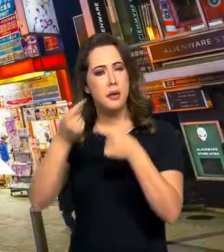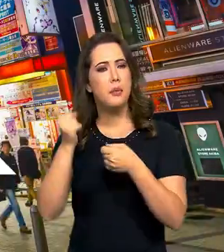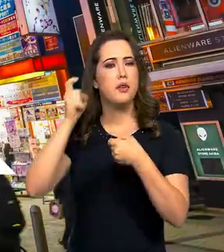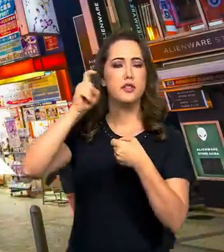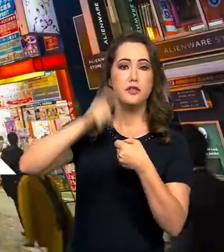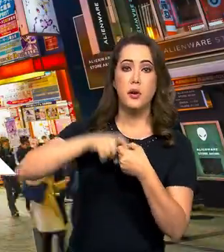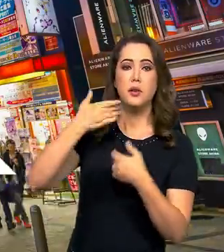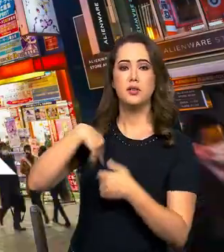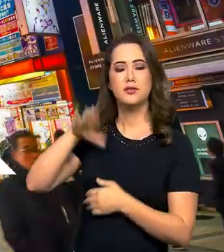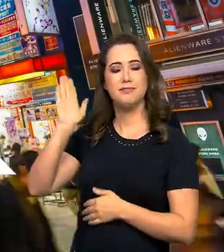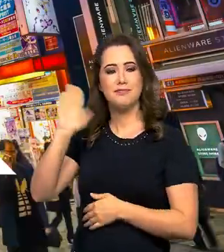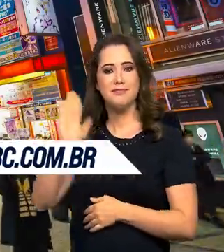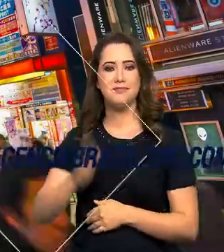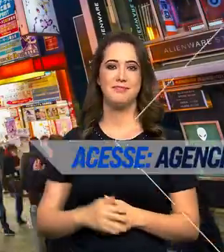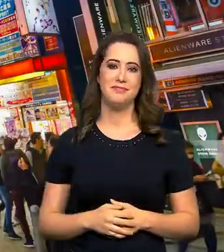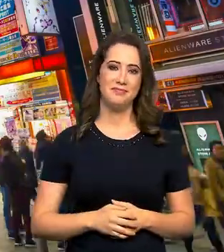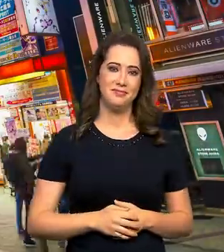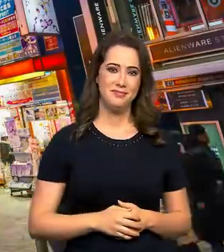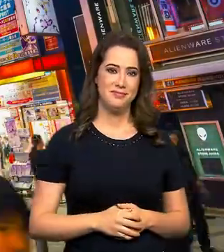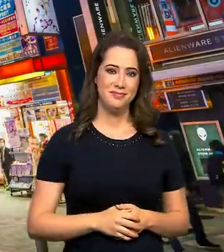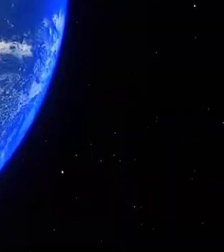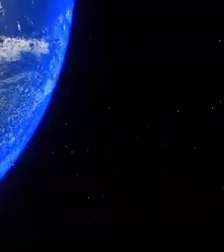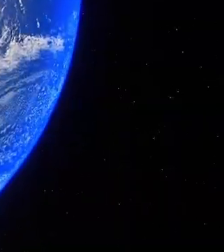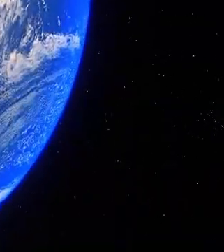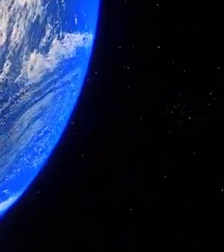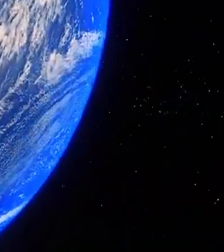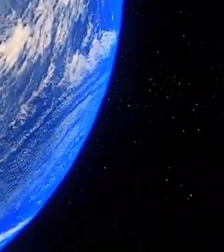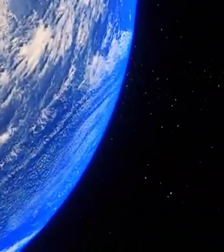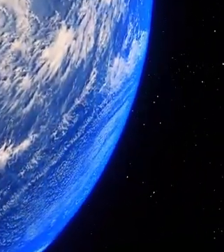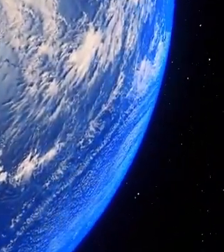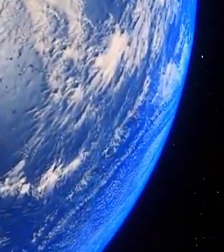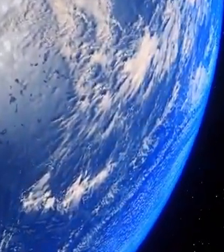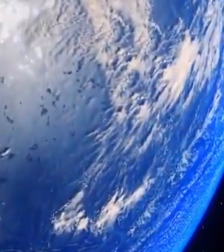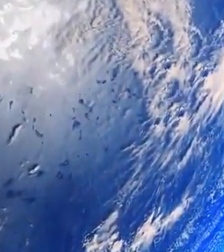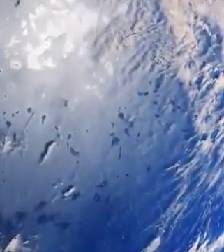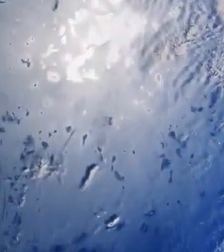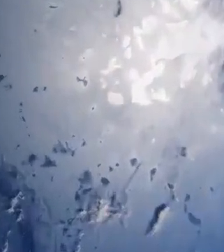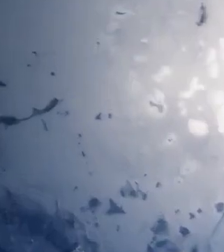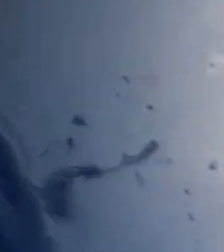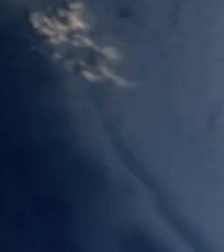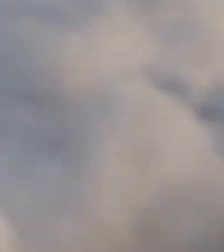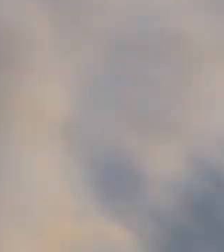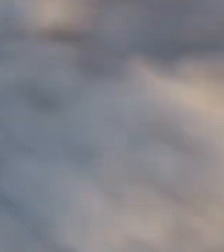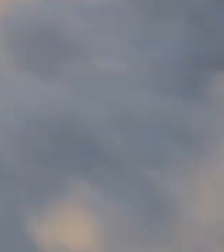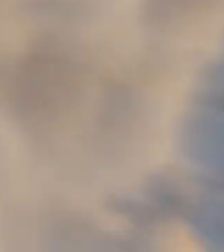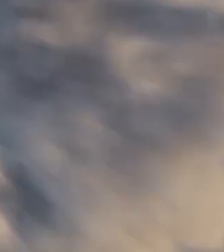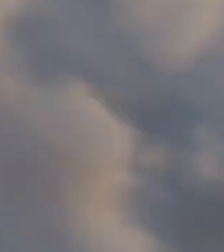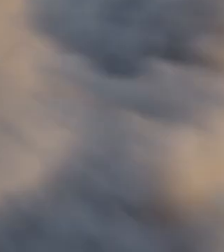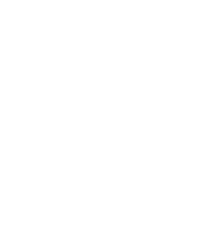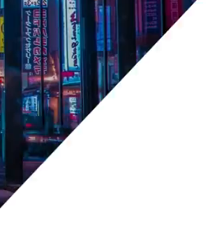Valeu, até a próxima e... O revoar! O revoar! O